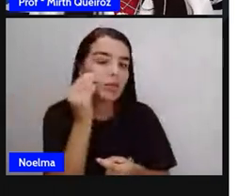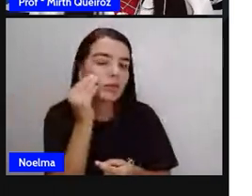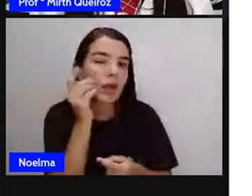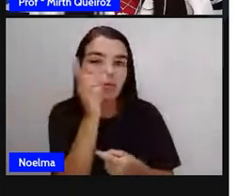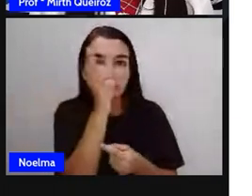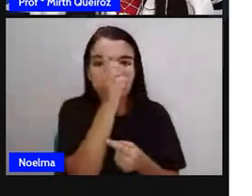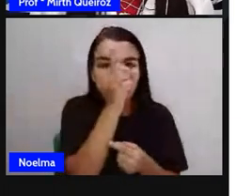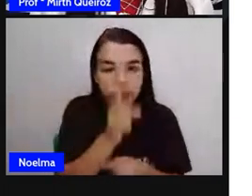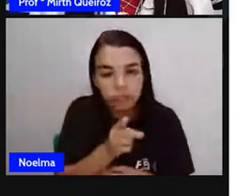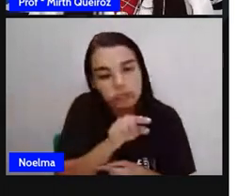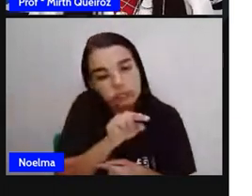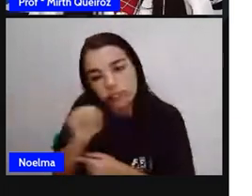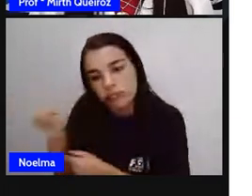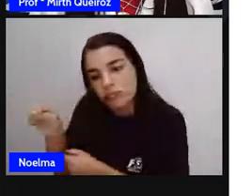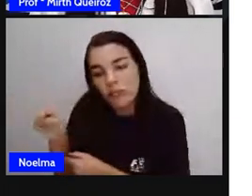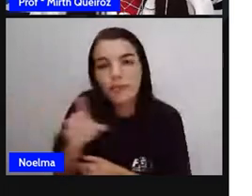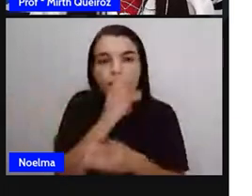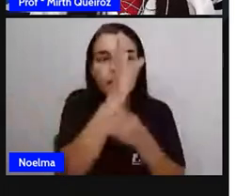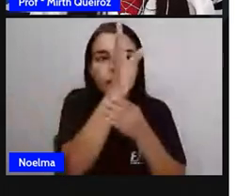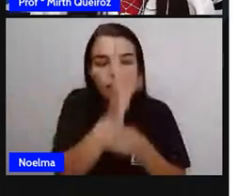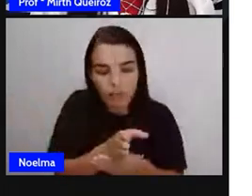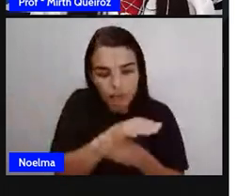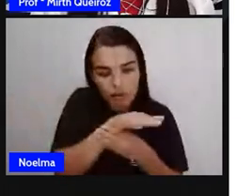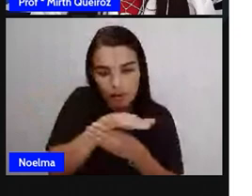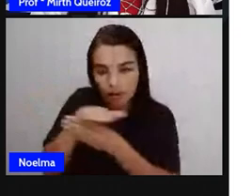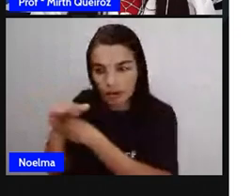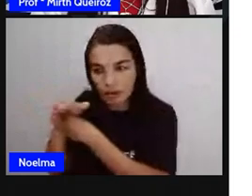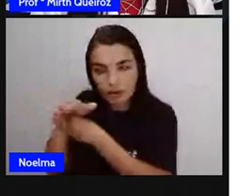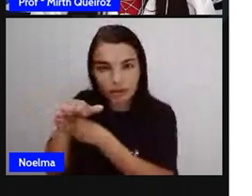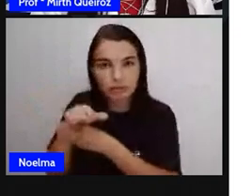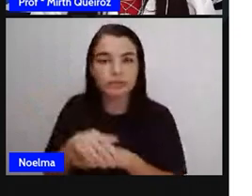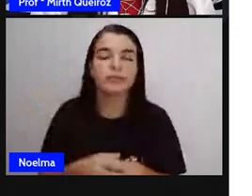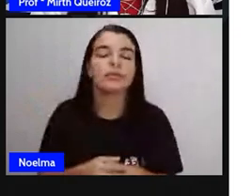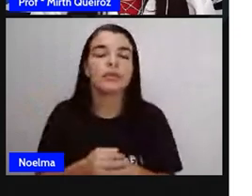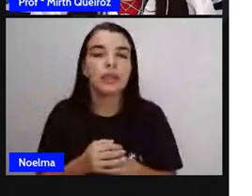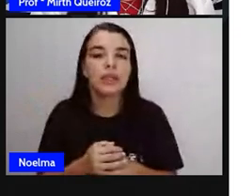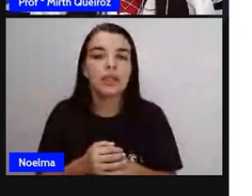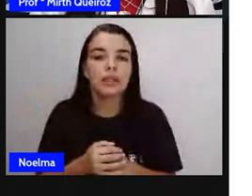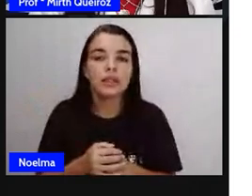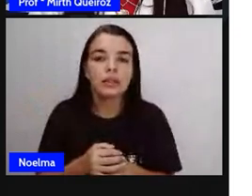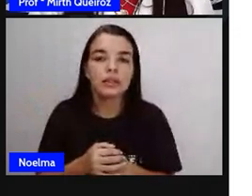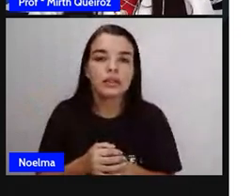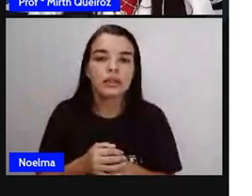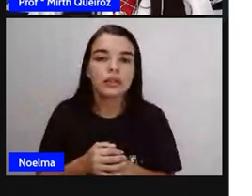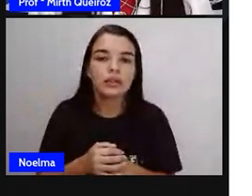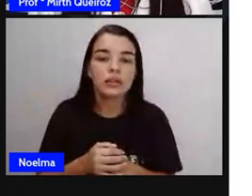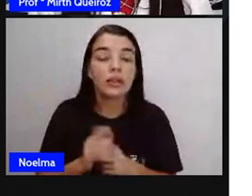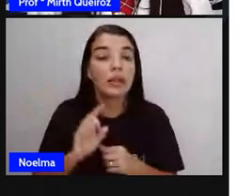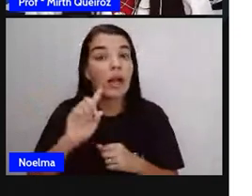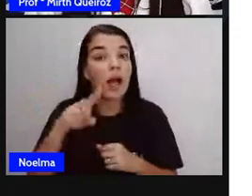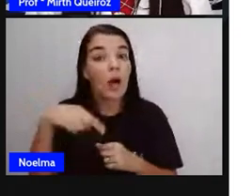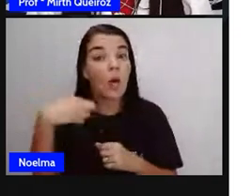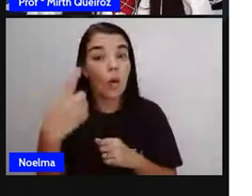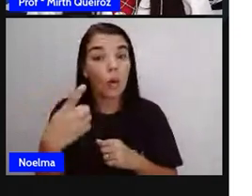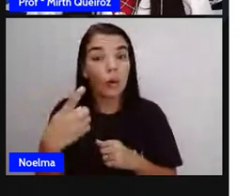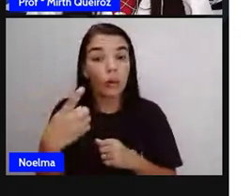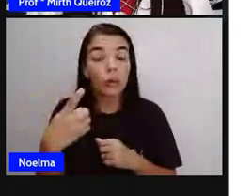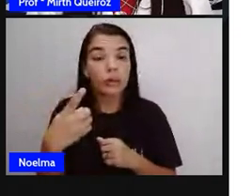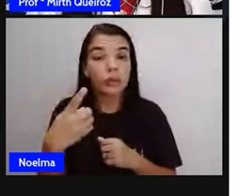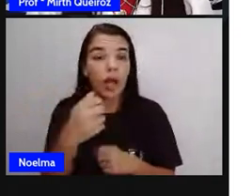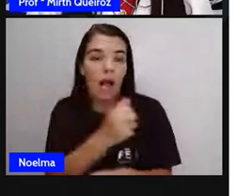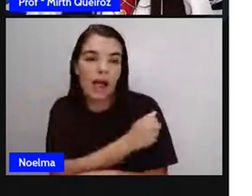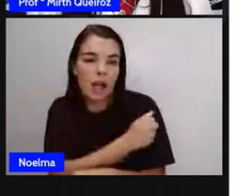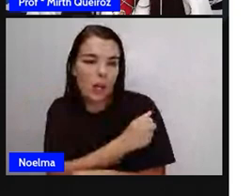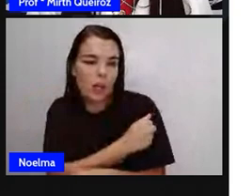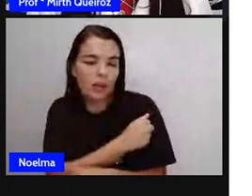para vocês entenderem o que que são linhas perpendiculares, certo? Já o outro estudante disse assim,